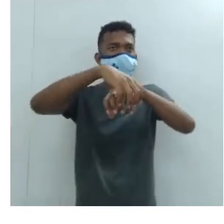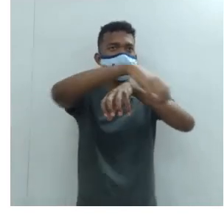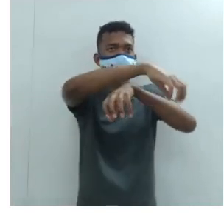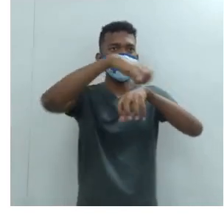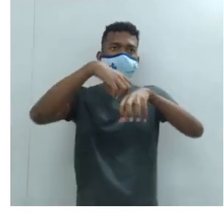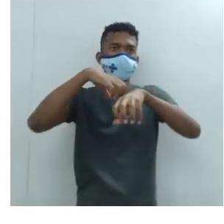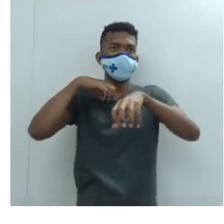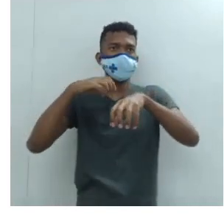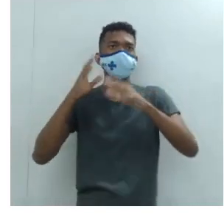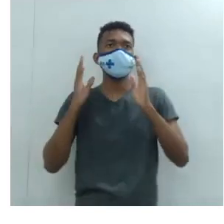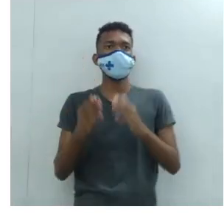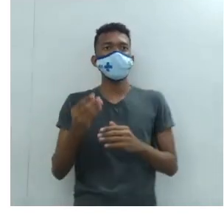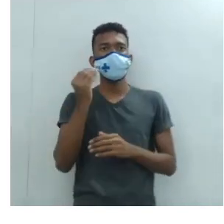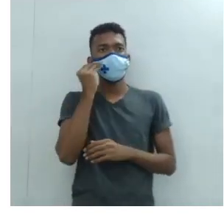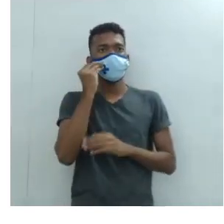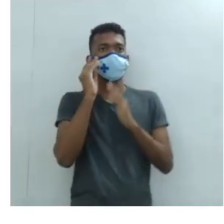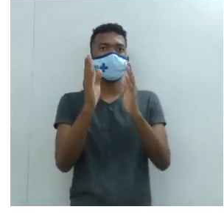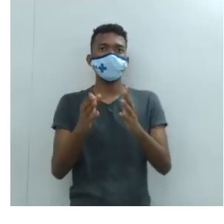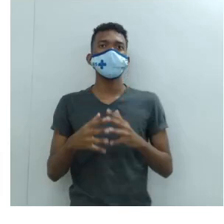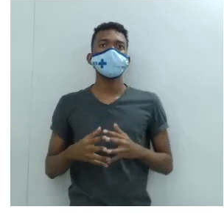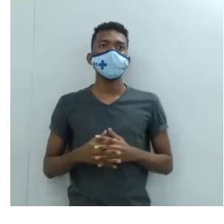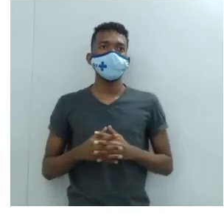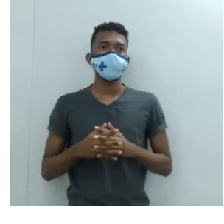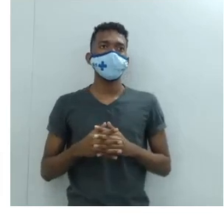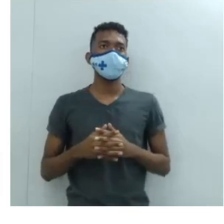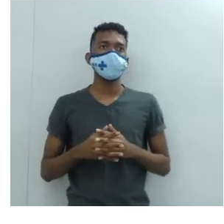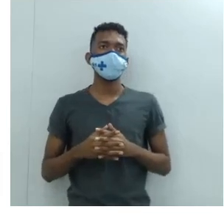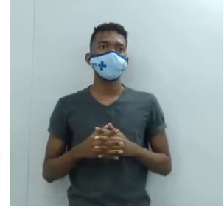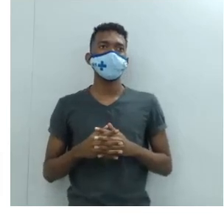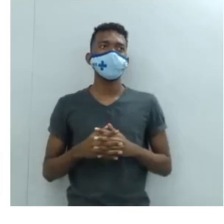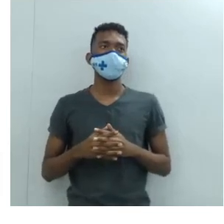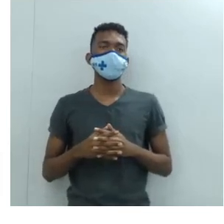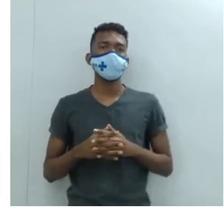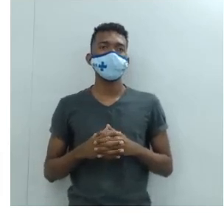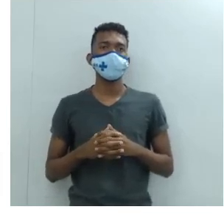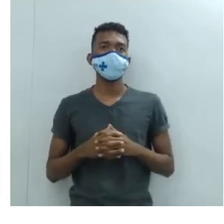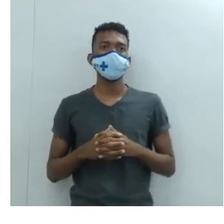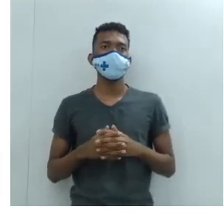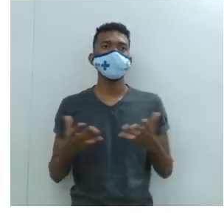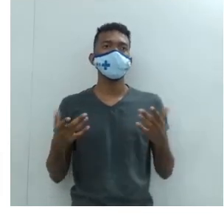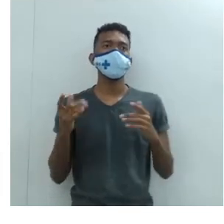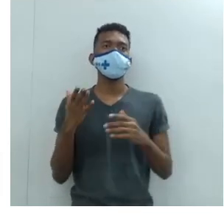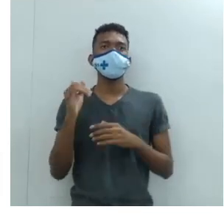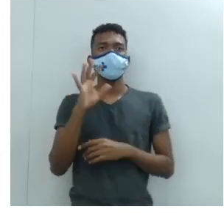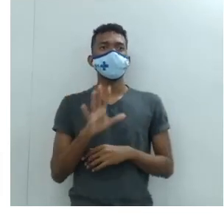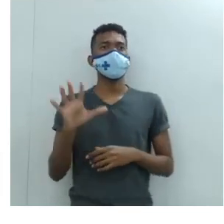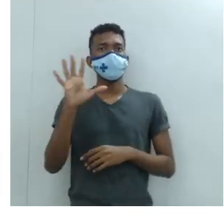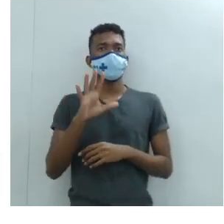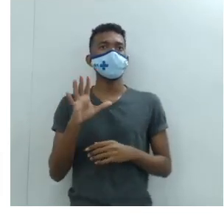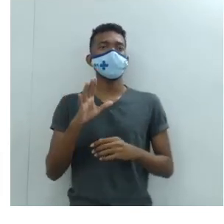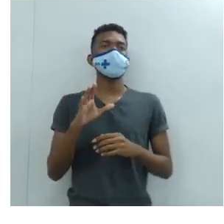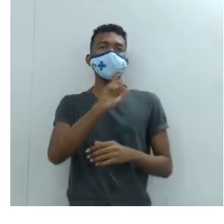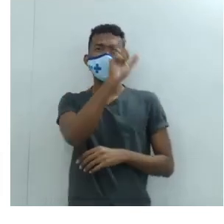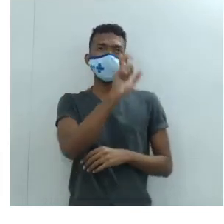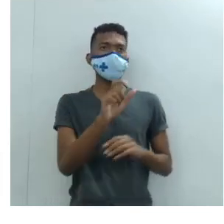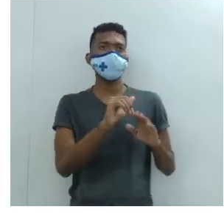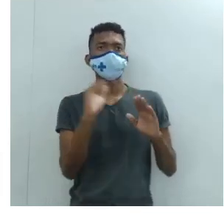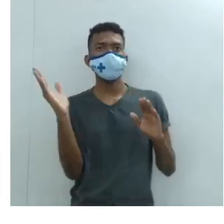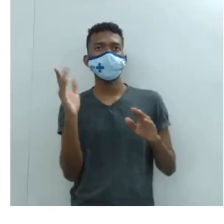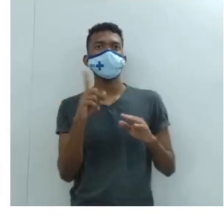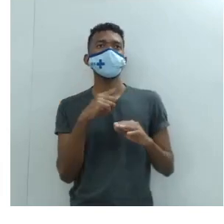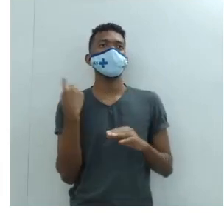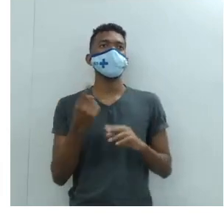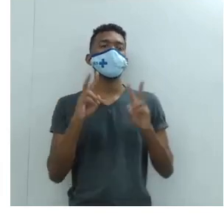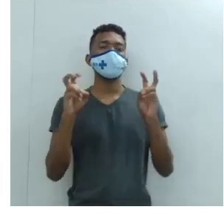estão observando, né? Então, aí o Renascimento fora da Itália, que é o nosso